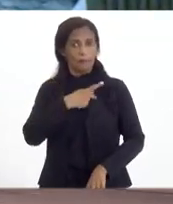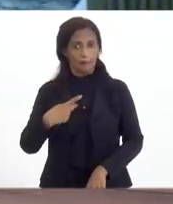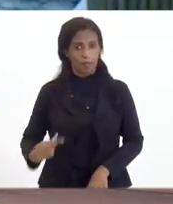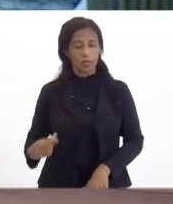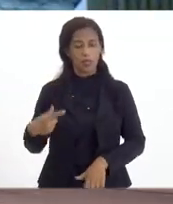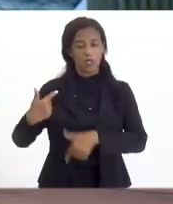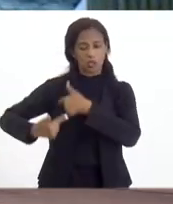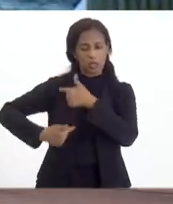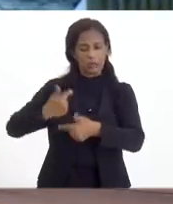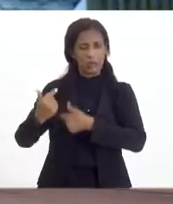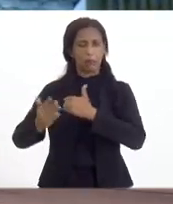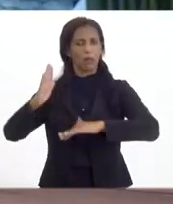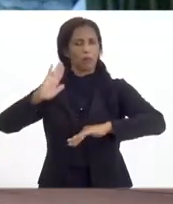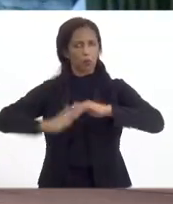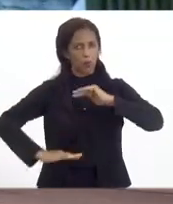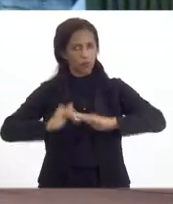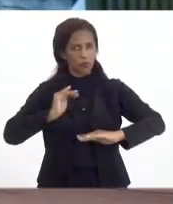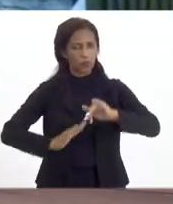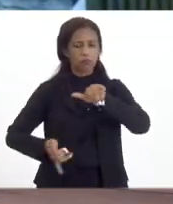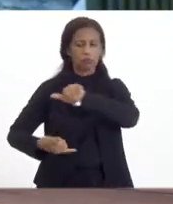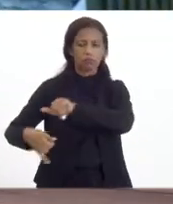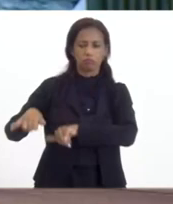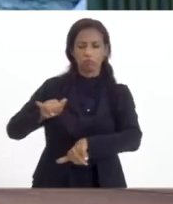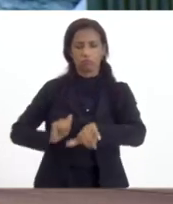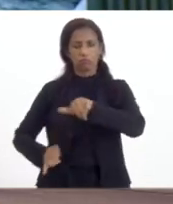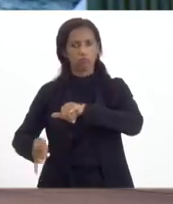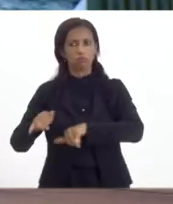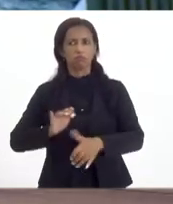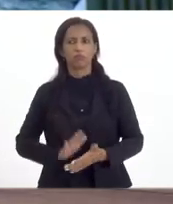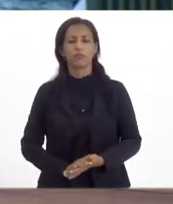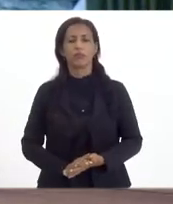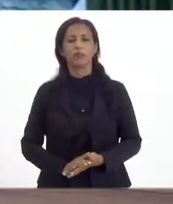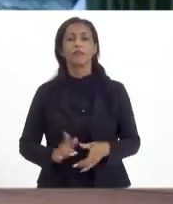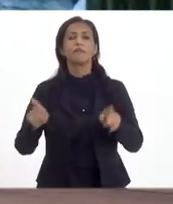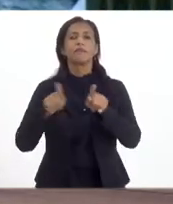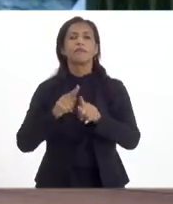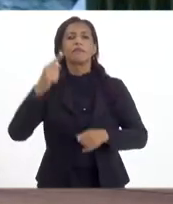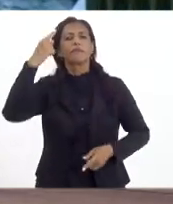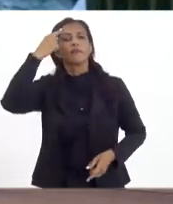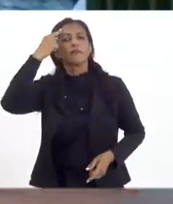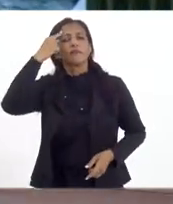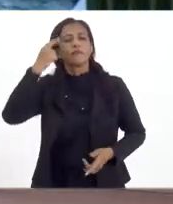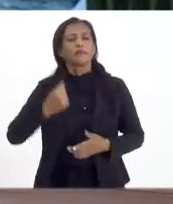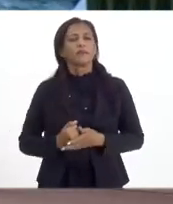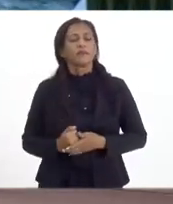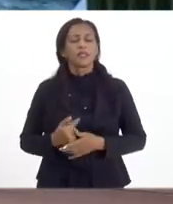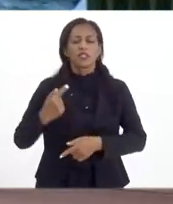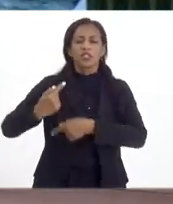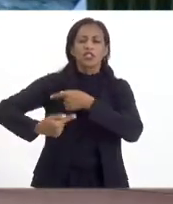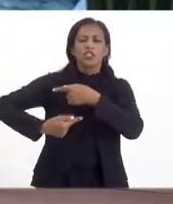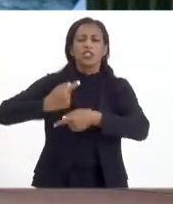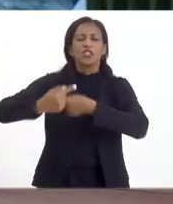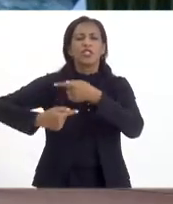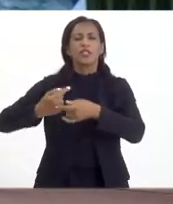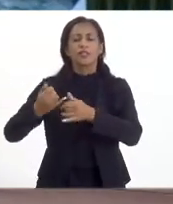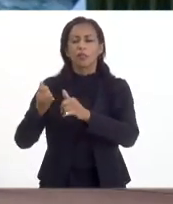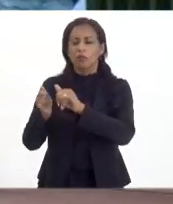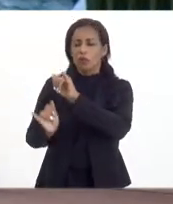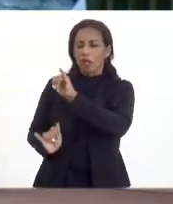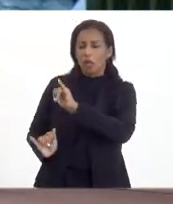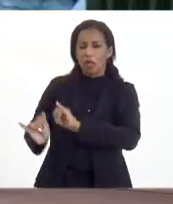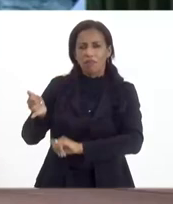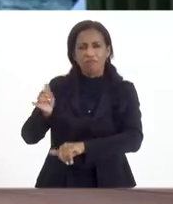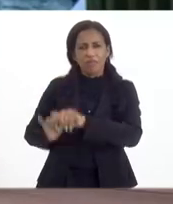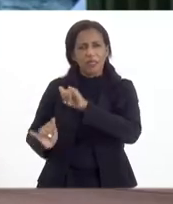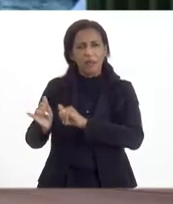na área da química, sou um profissional da química, a gente também precisa pensar na geração dessa indústria química no Estado.